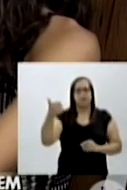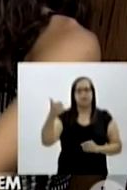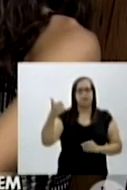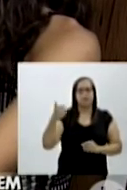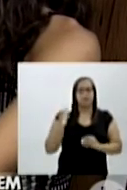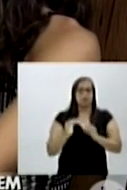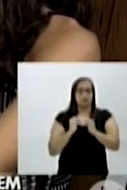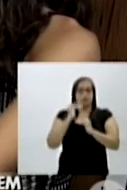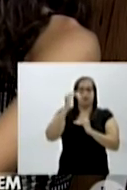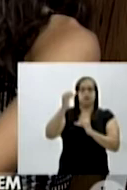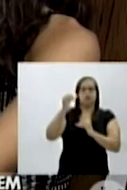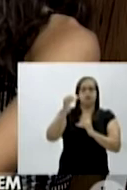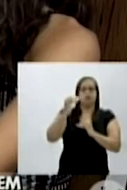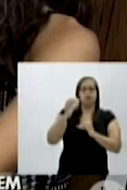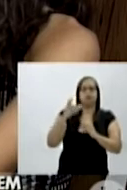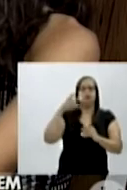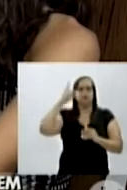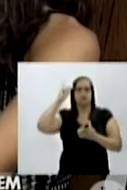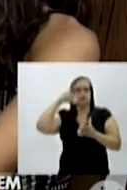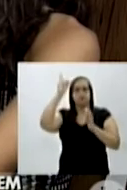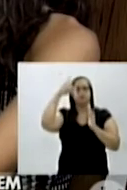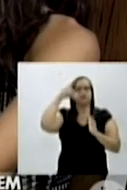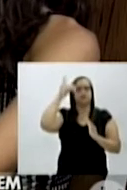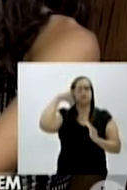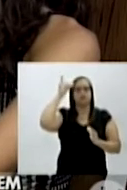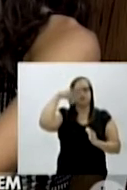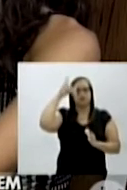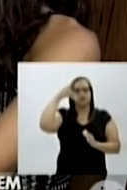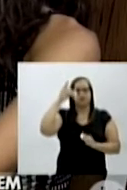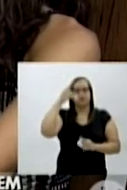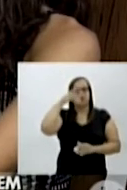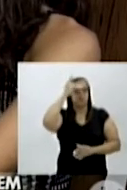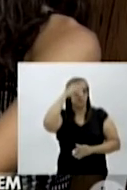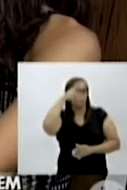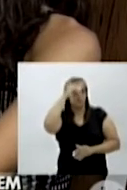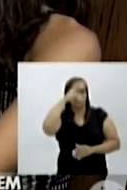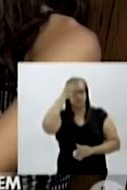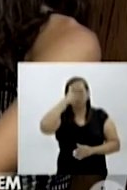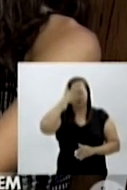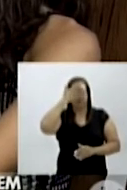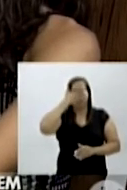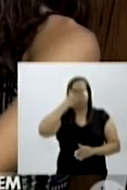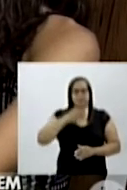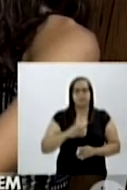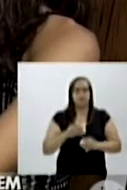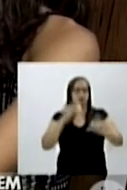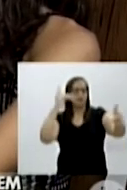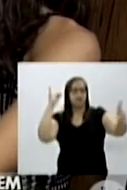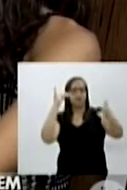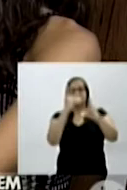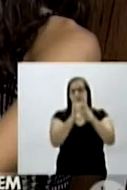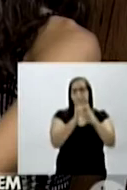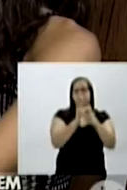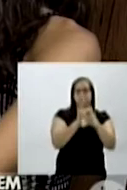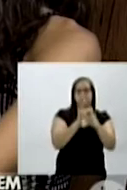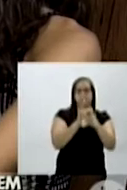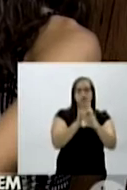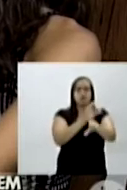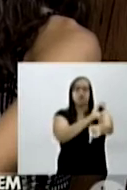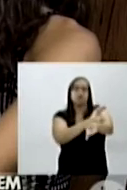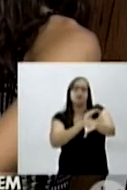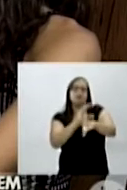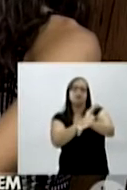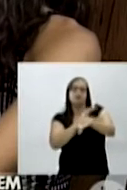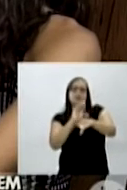graduanda com algum tipo de deficiência, principalmente a questão da deficiência visual. E eu encontrei um... O